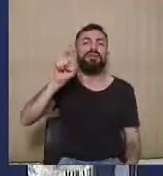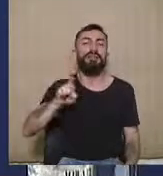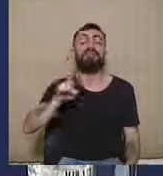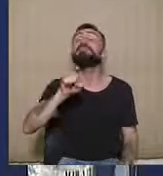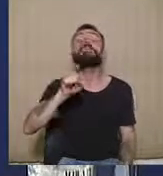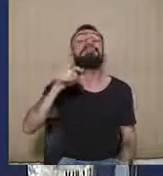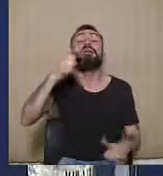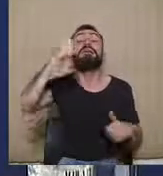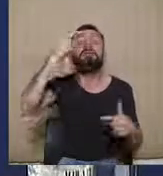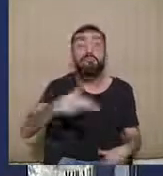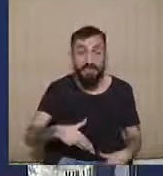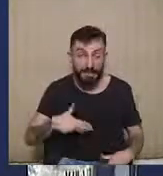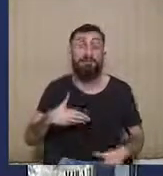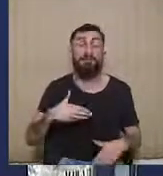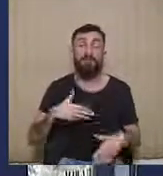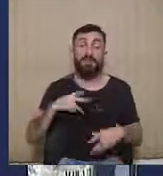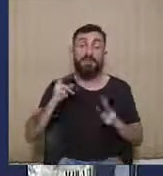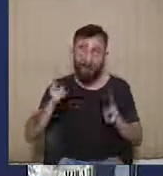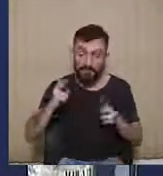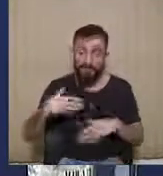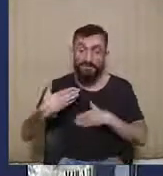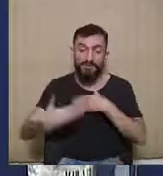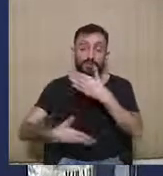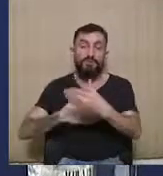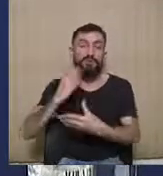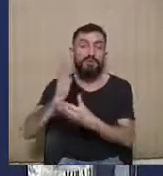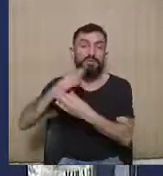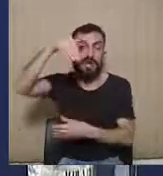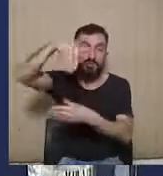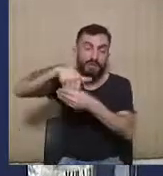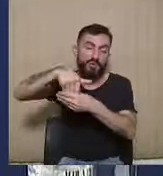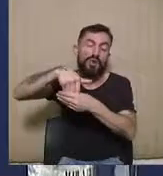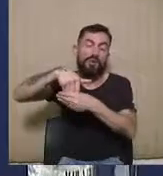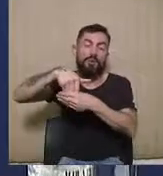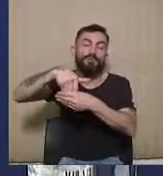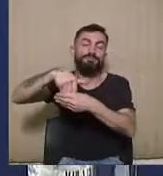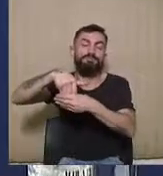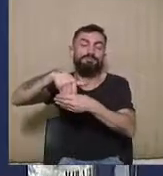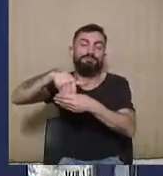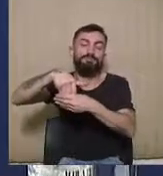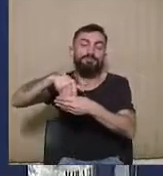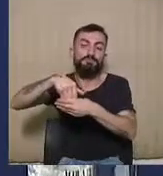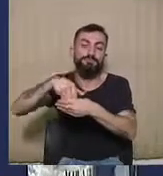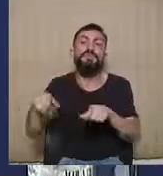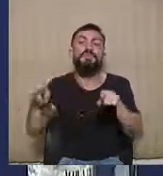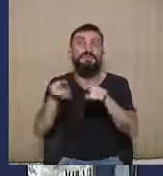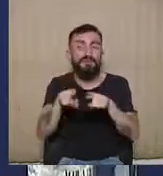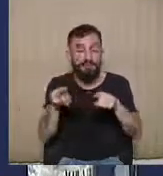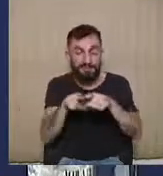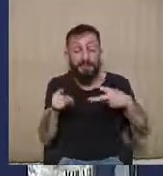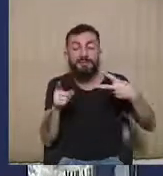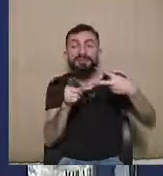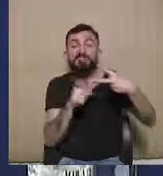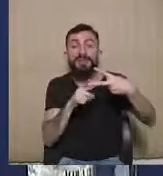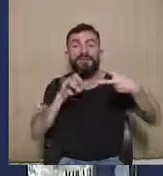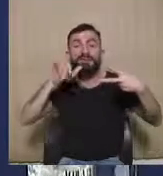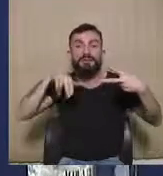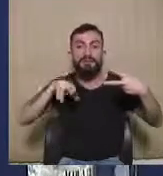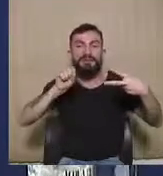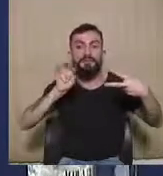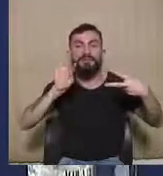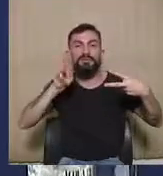falar o seguinte, que no sistema processual e no processo eleitoral, em homenagem ao princípio da instrumentalidade das formas,